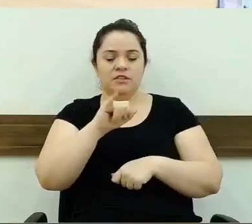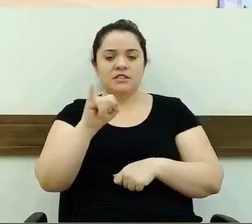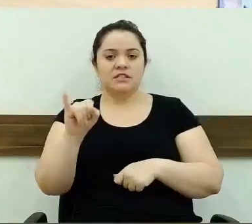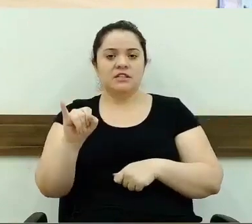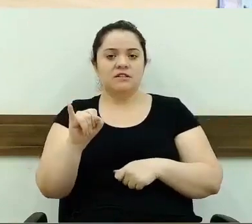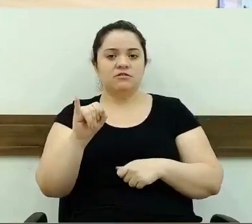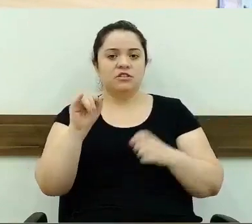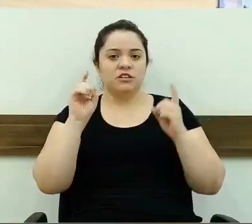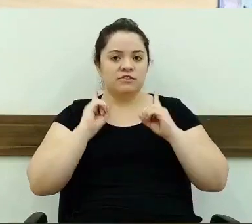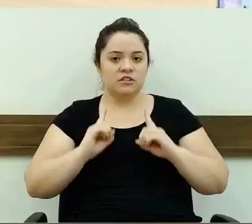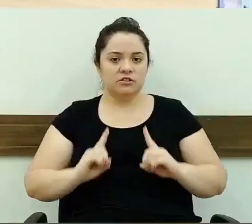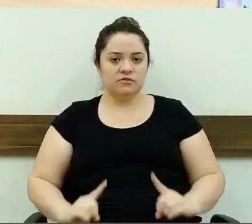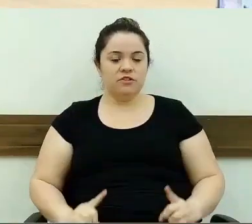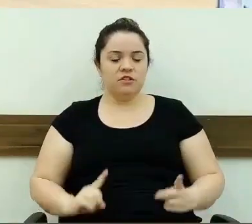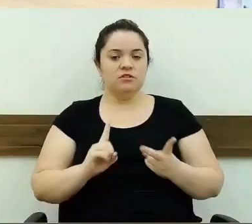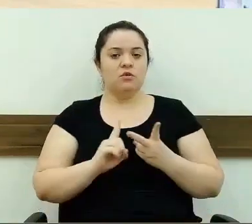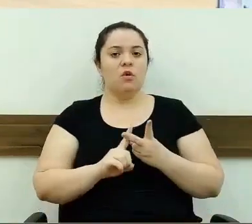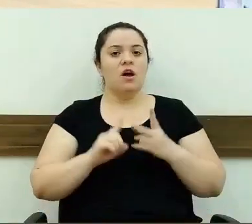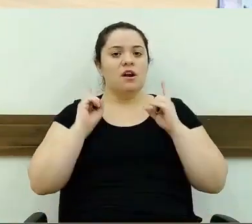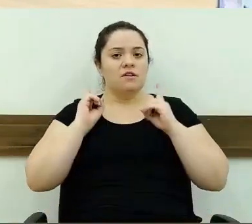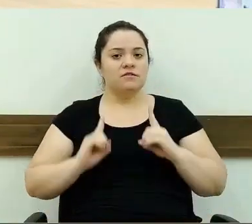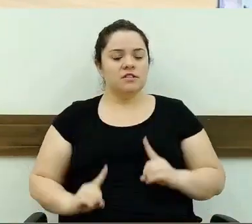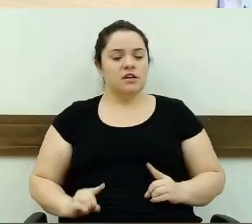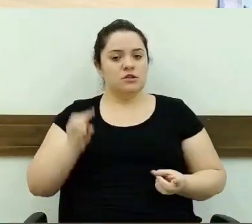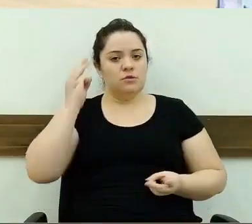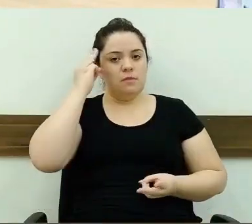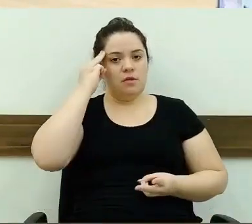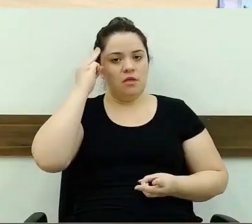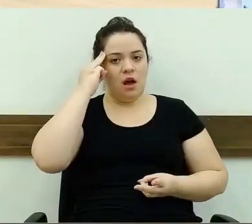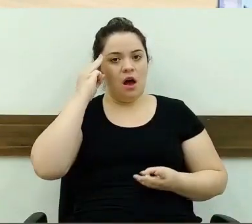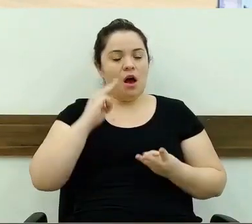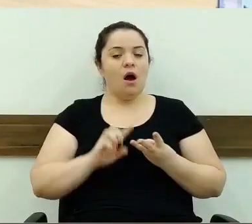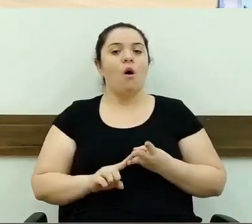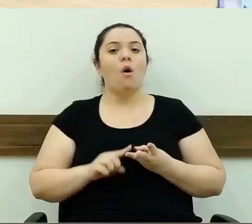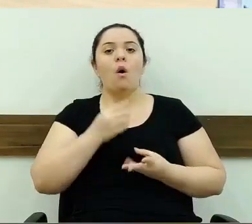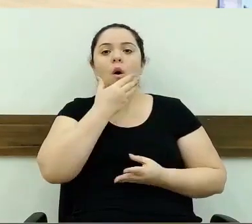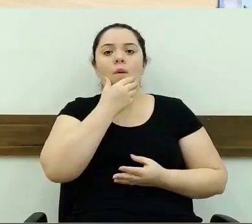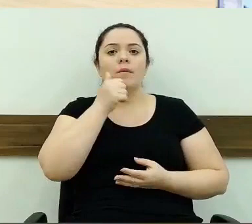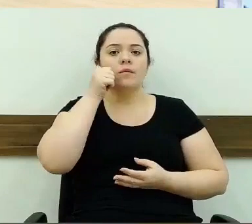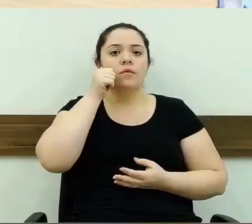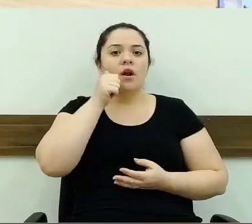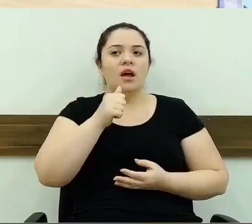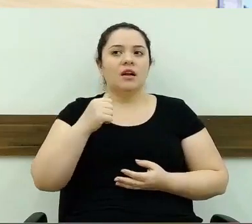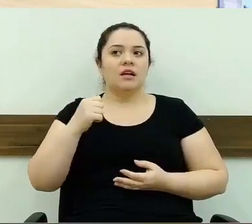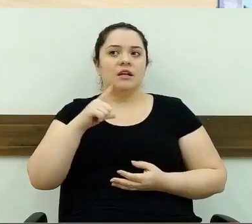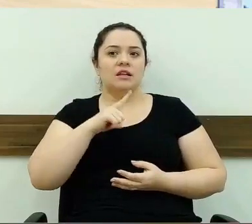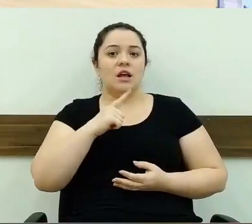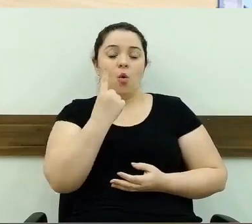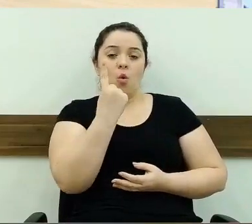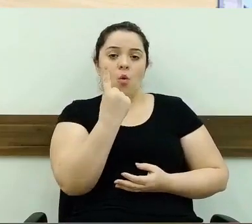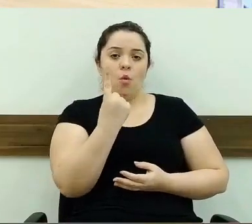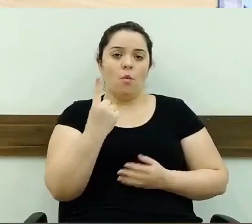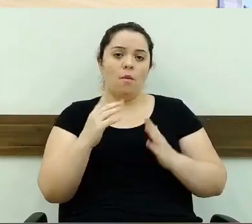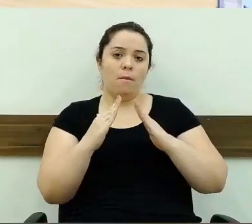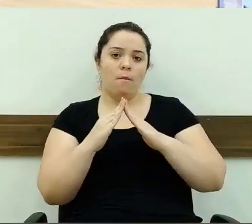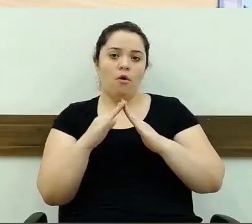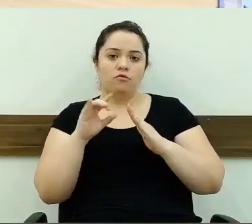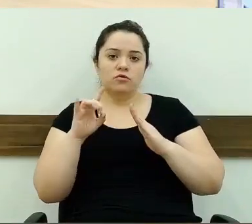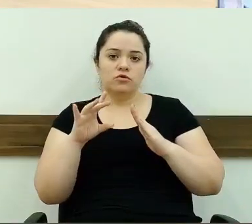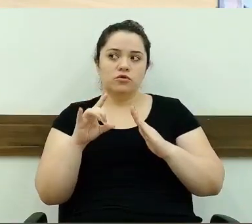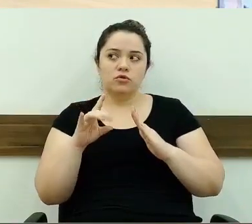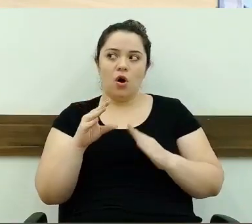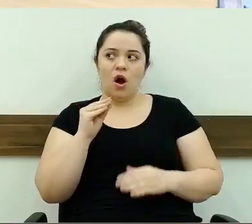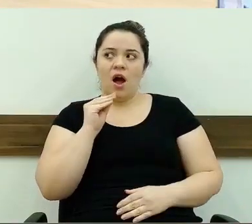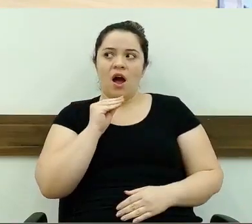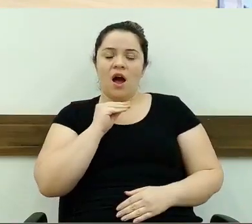acima de 65, que tenham um imóvel apenas no nome e que a renda familiar seja até dois salários mínimos.